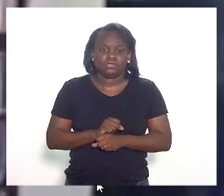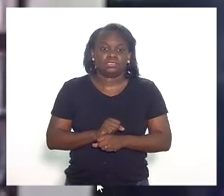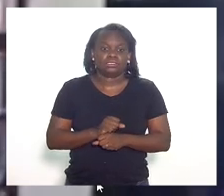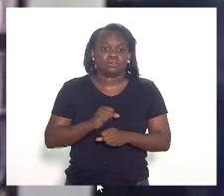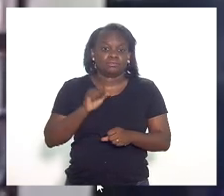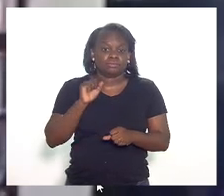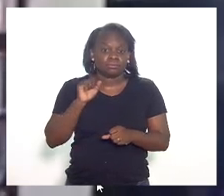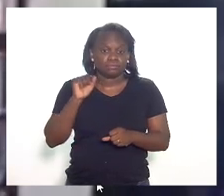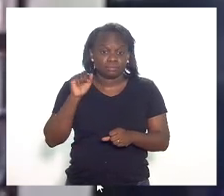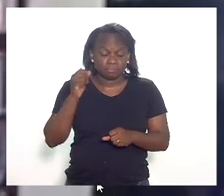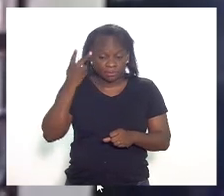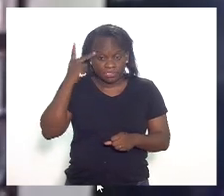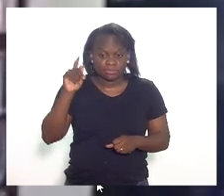Para você